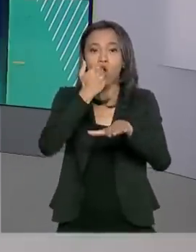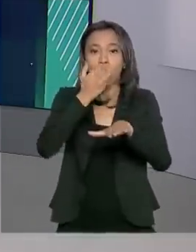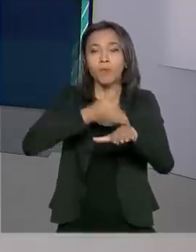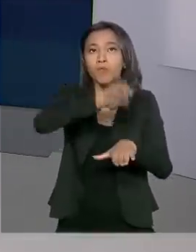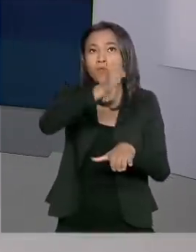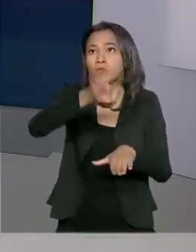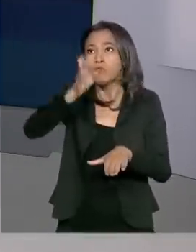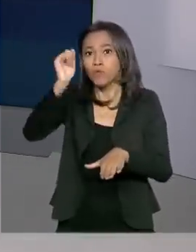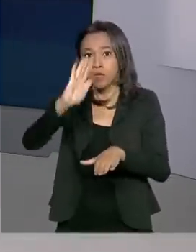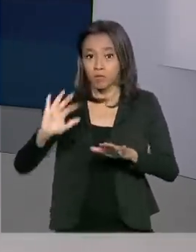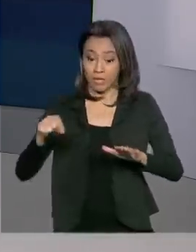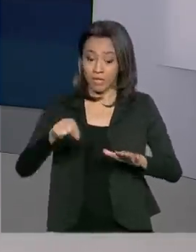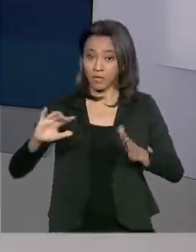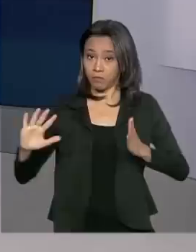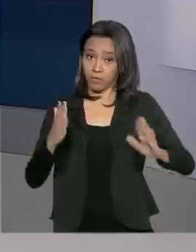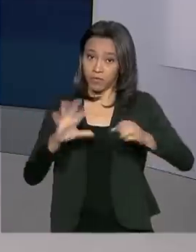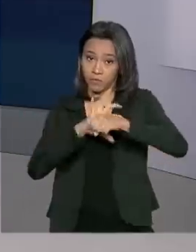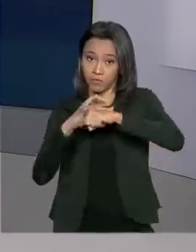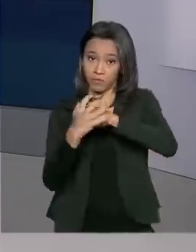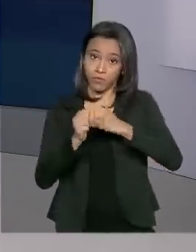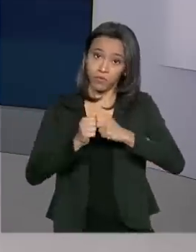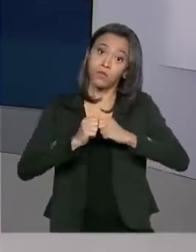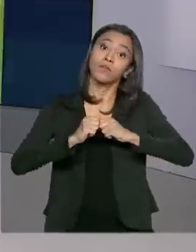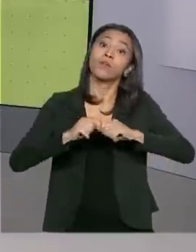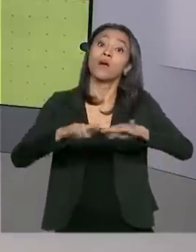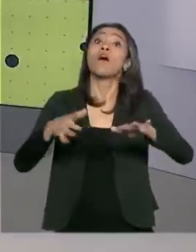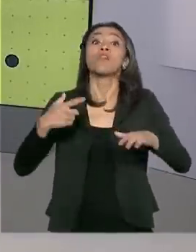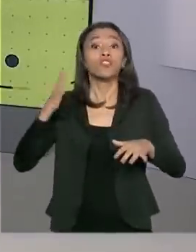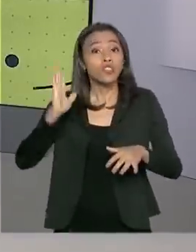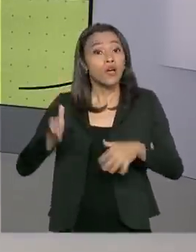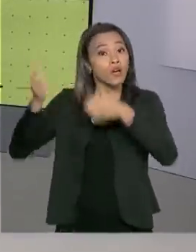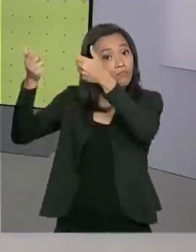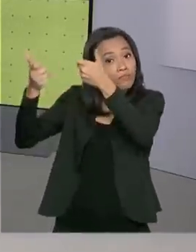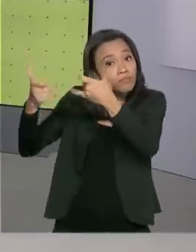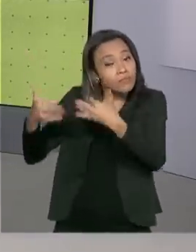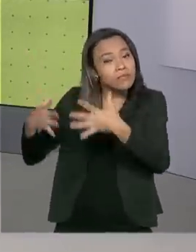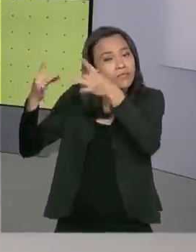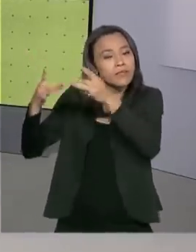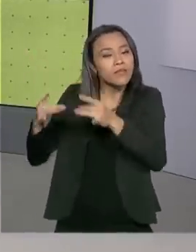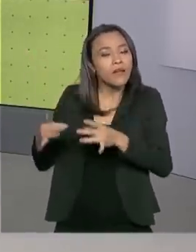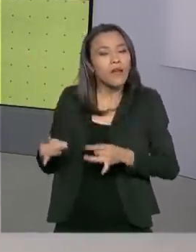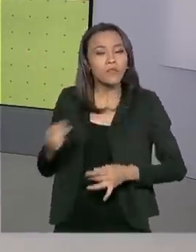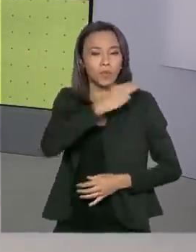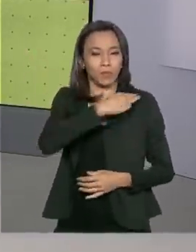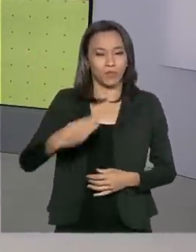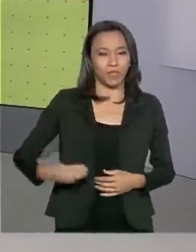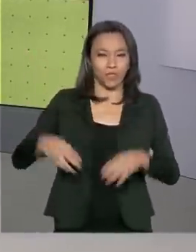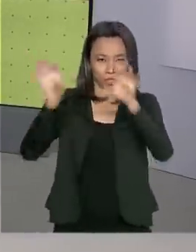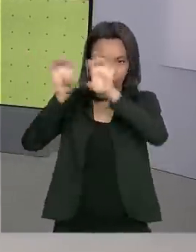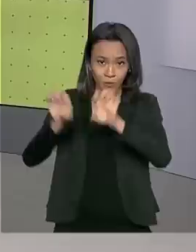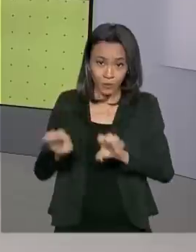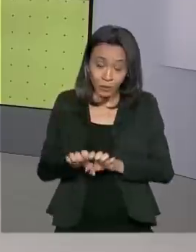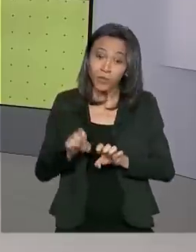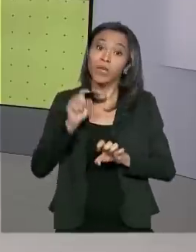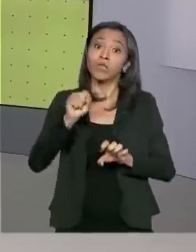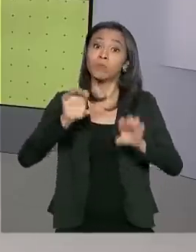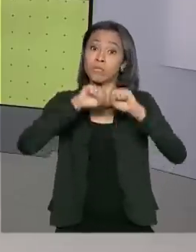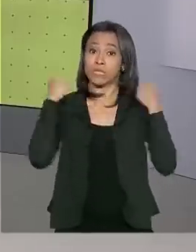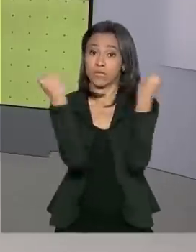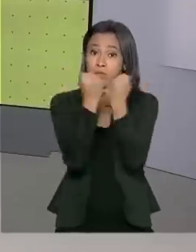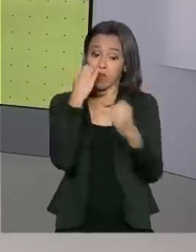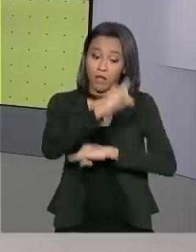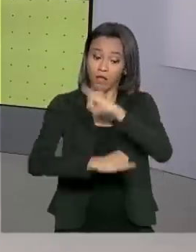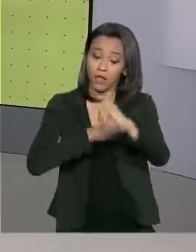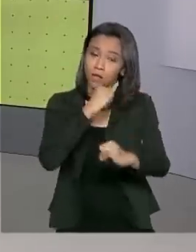Covid-19 foram detalhadas hoje pelo ministro da Infraestrutura num seminário pela internet. Medidas para garantir a